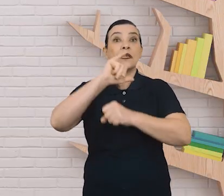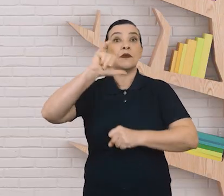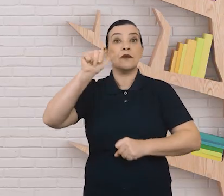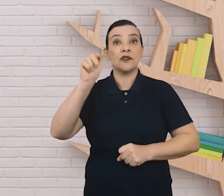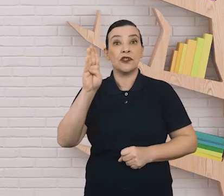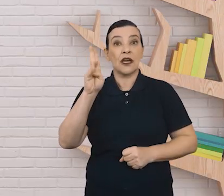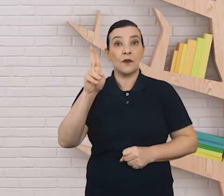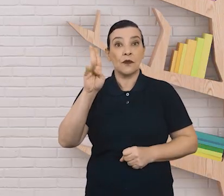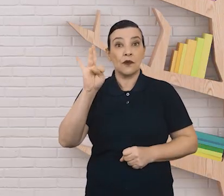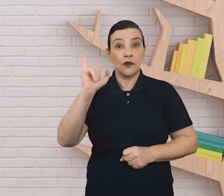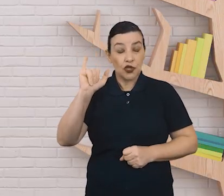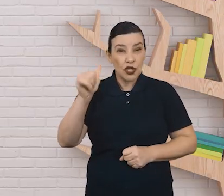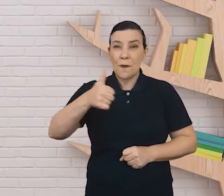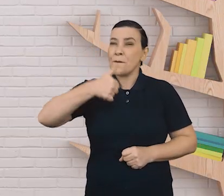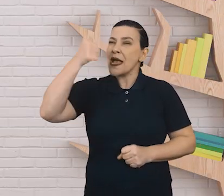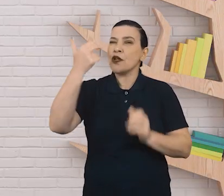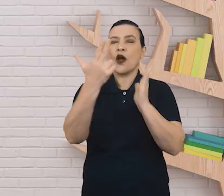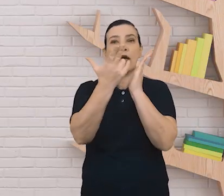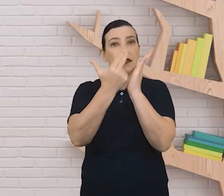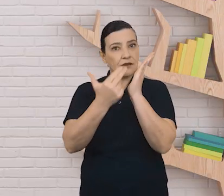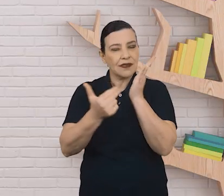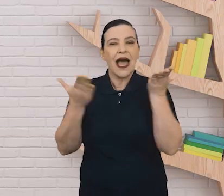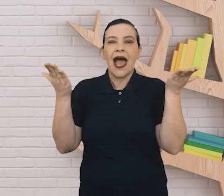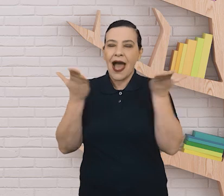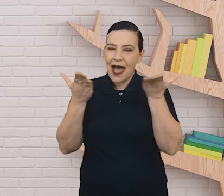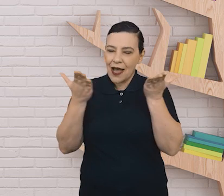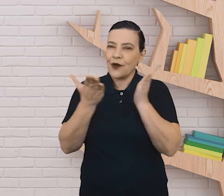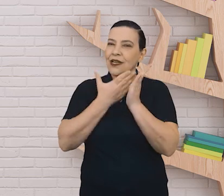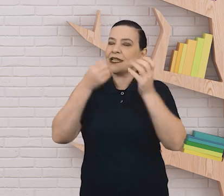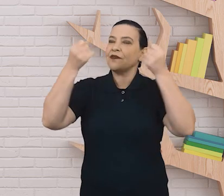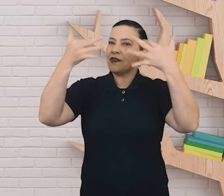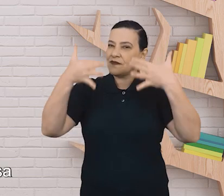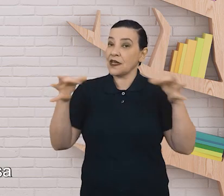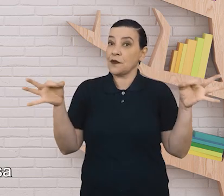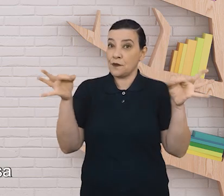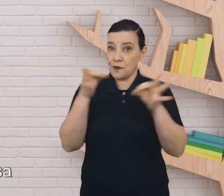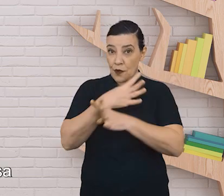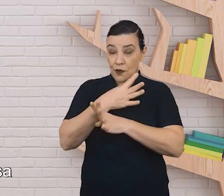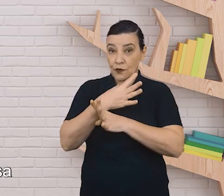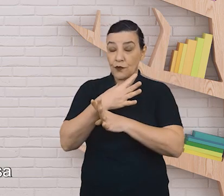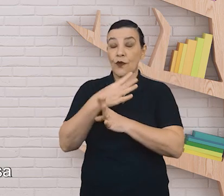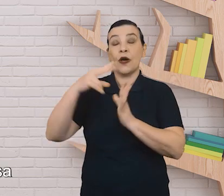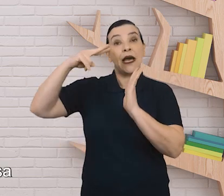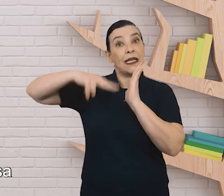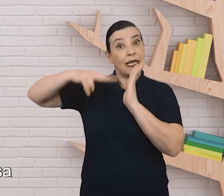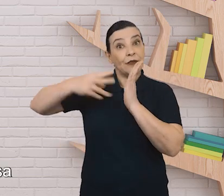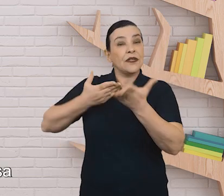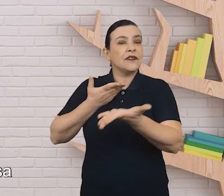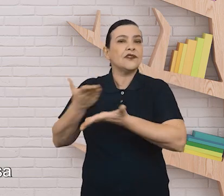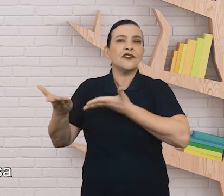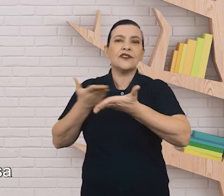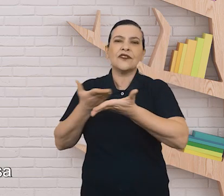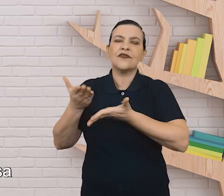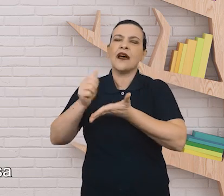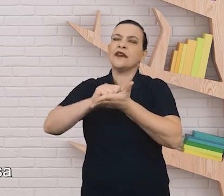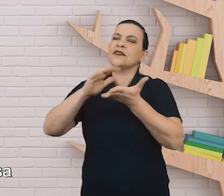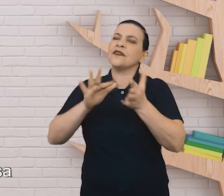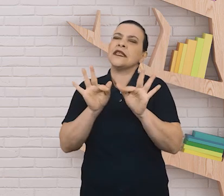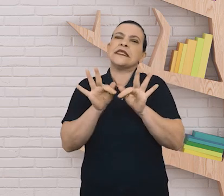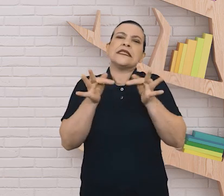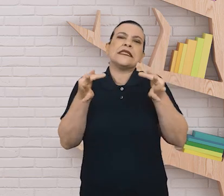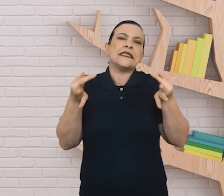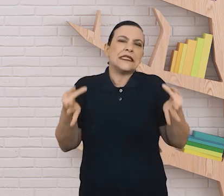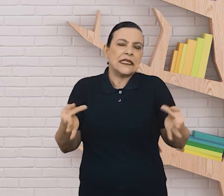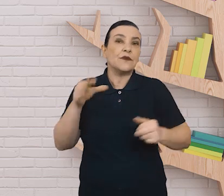que você já conhece um pouco da obra, vamos falar sobre a leitura dialogada. Ela é uma atividade bastante simples que consiste na